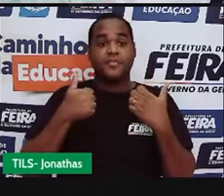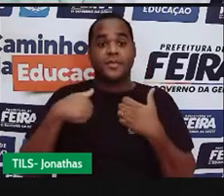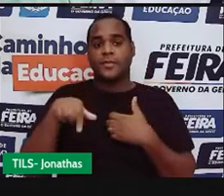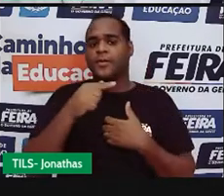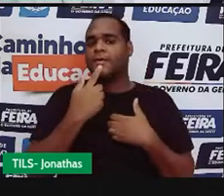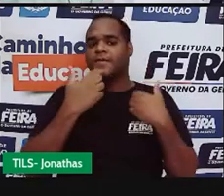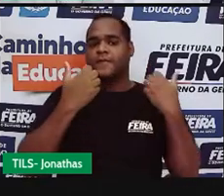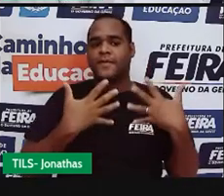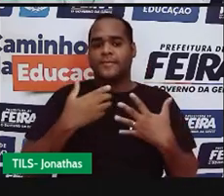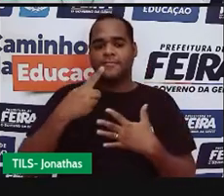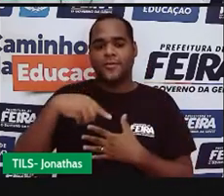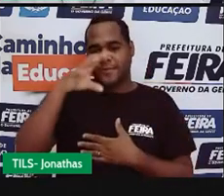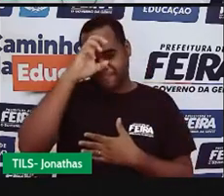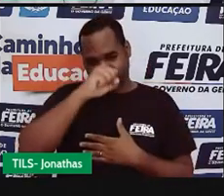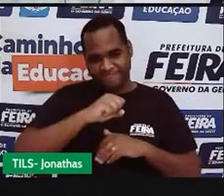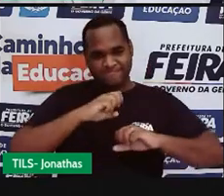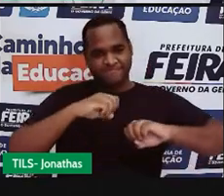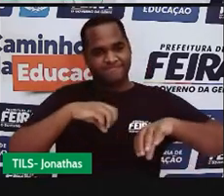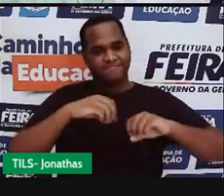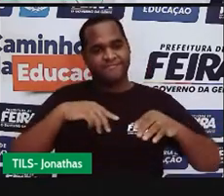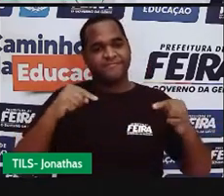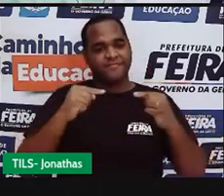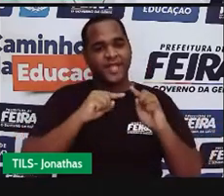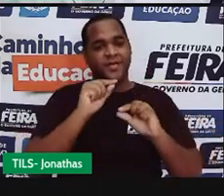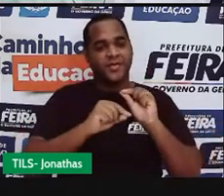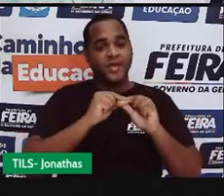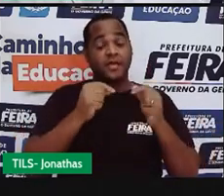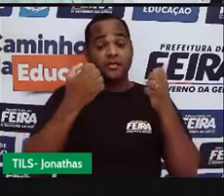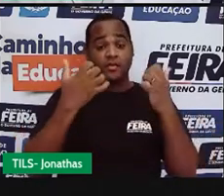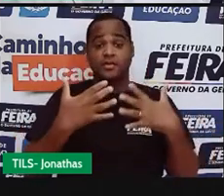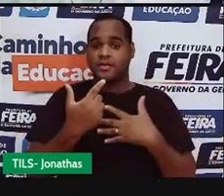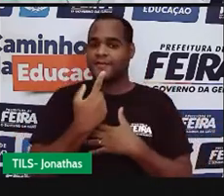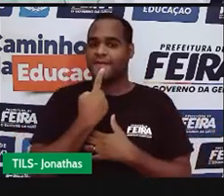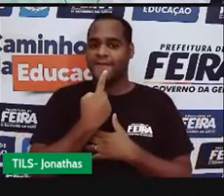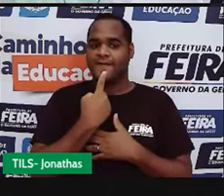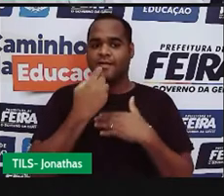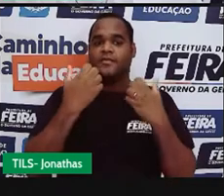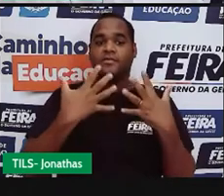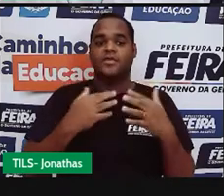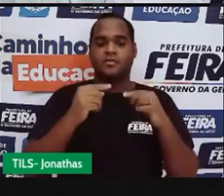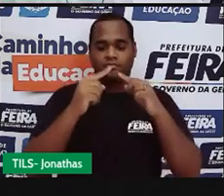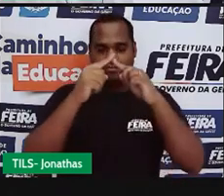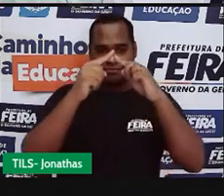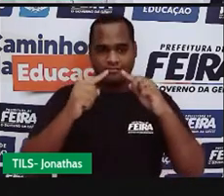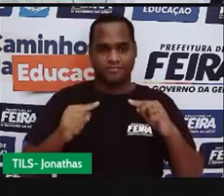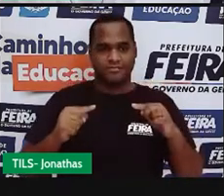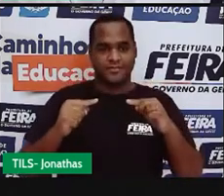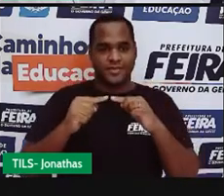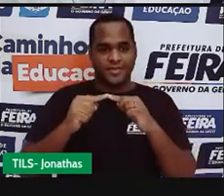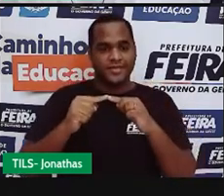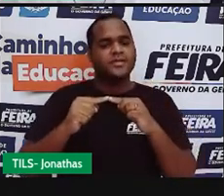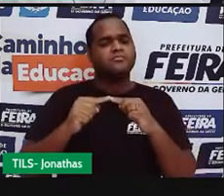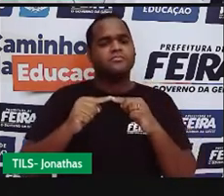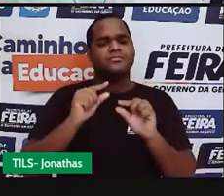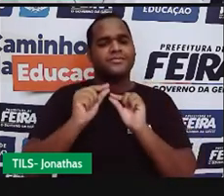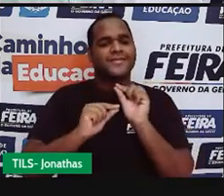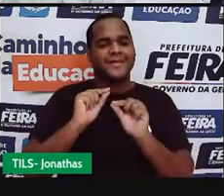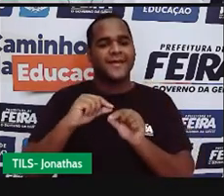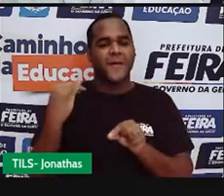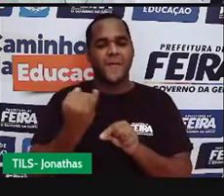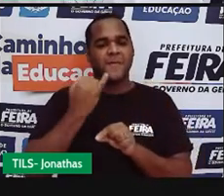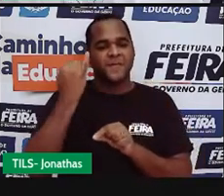o que é que a gente vai aprender nessa aula? Bom, nessa aula a gente vai falar sobre triângulos, essa importante